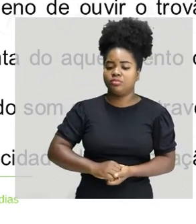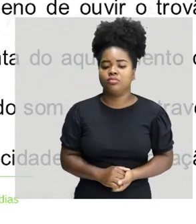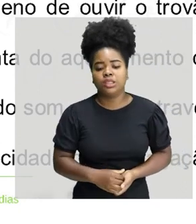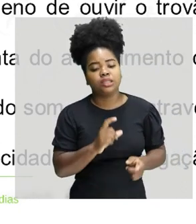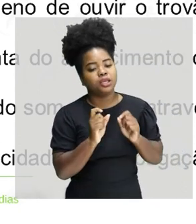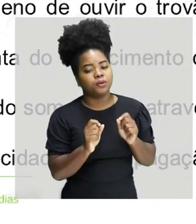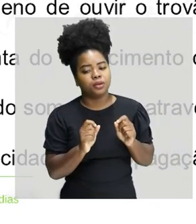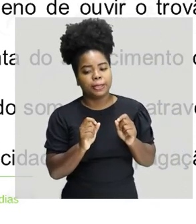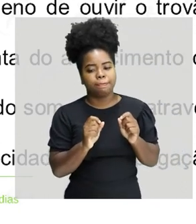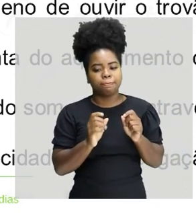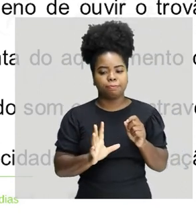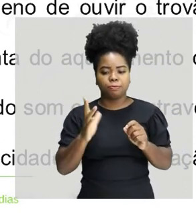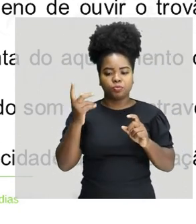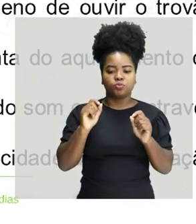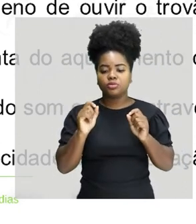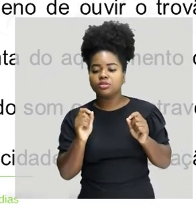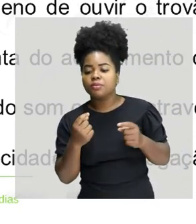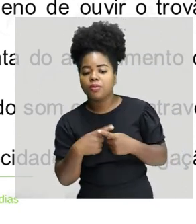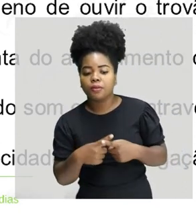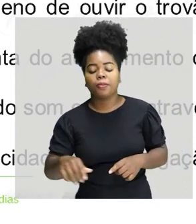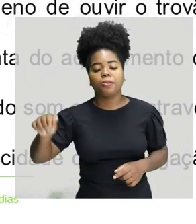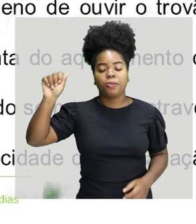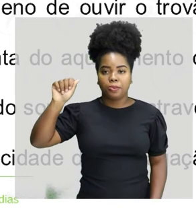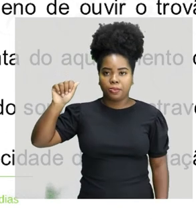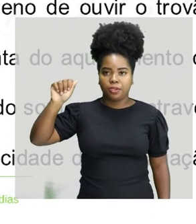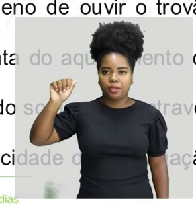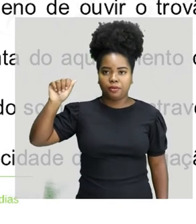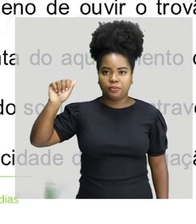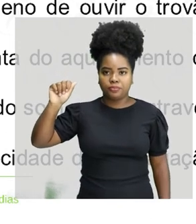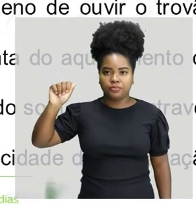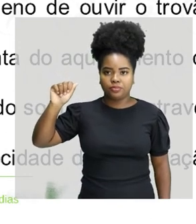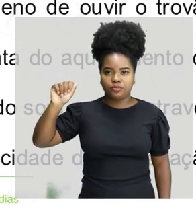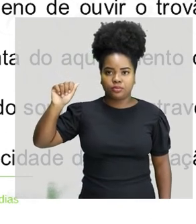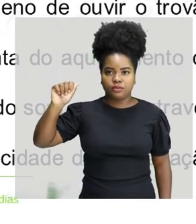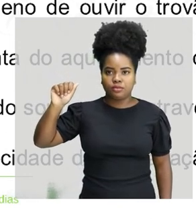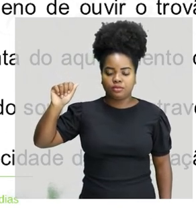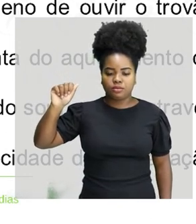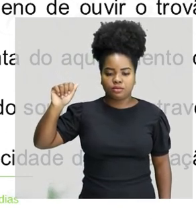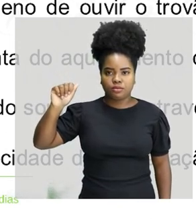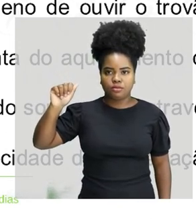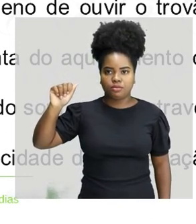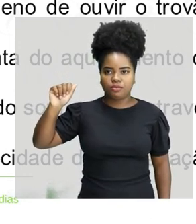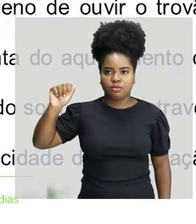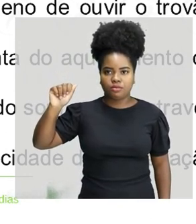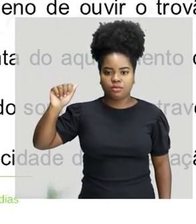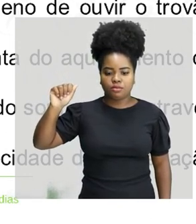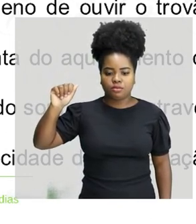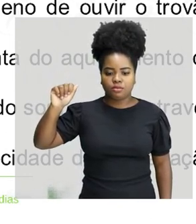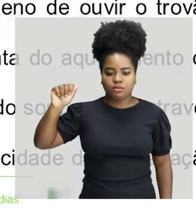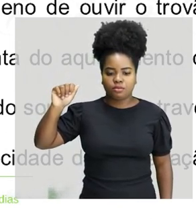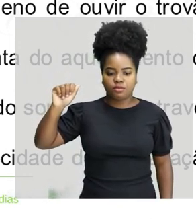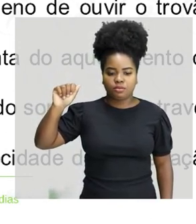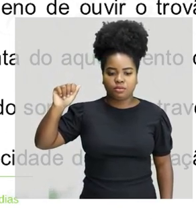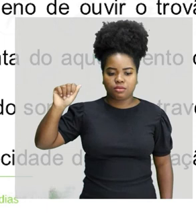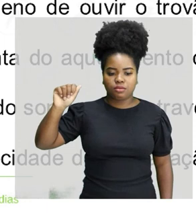ocorrido deve-se ao quê? Letra A. A velocidade de propagação do som ser